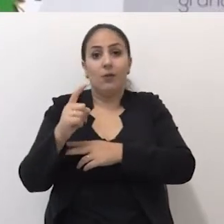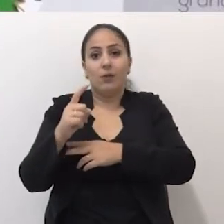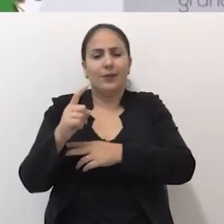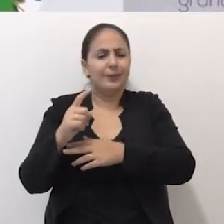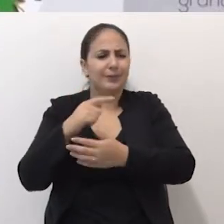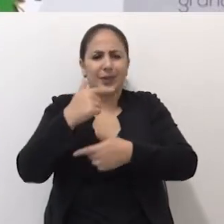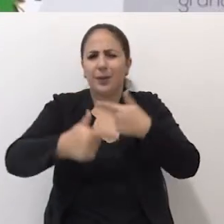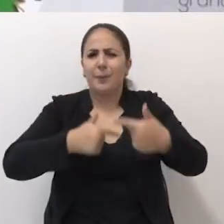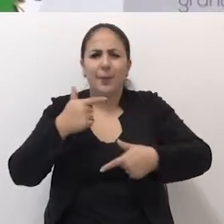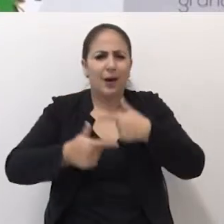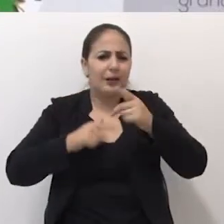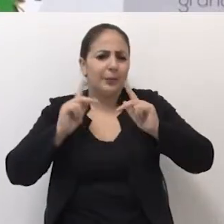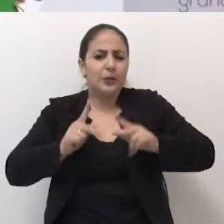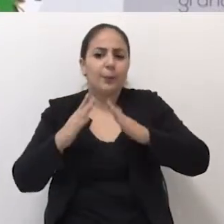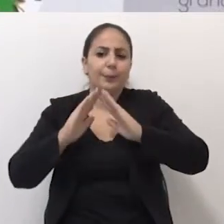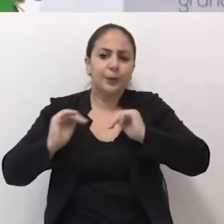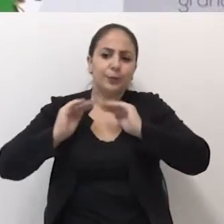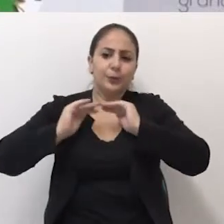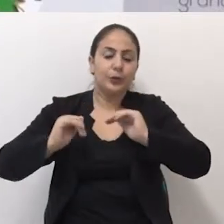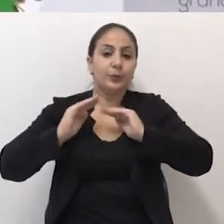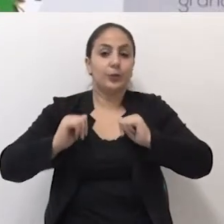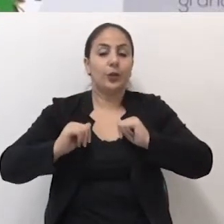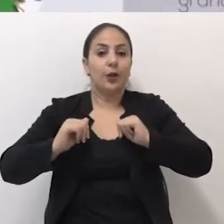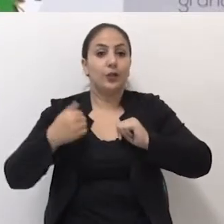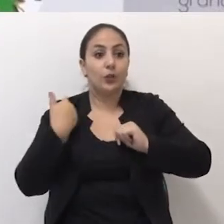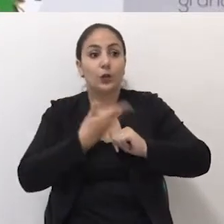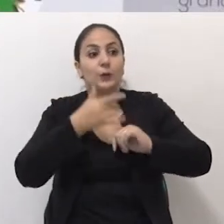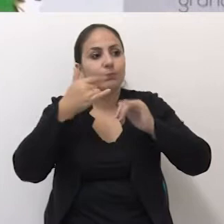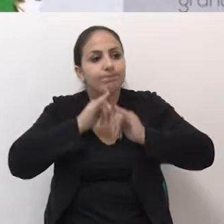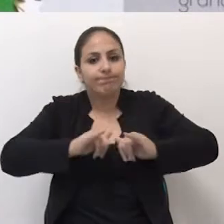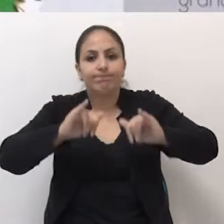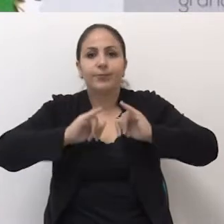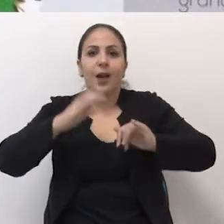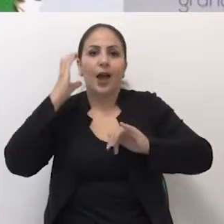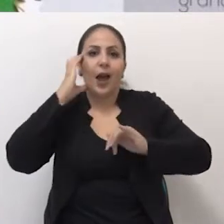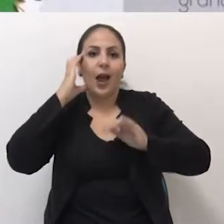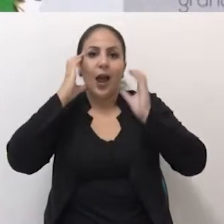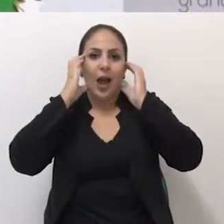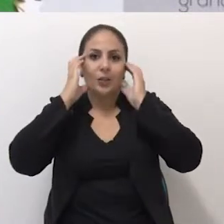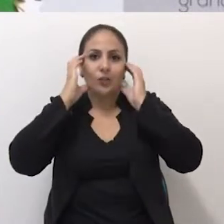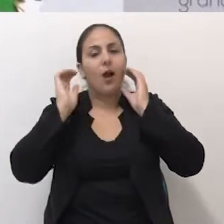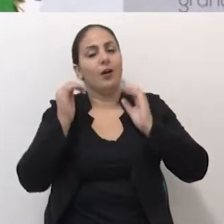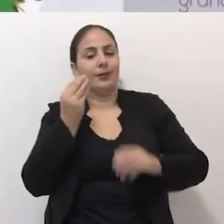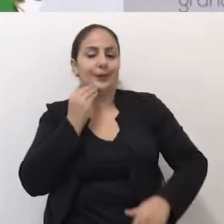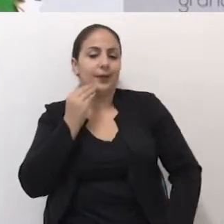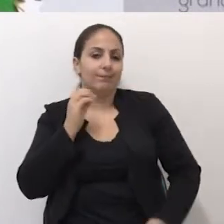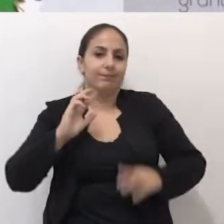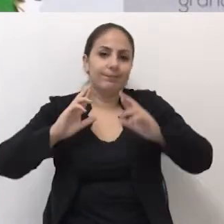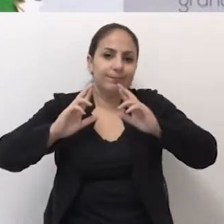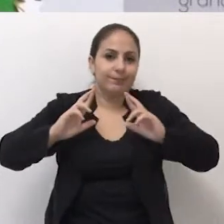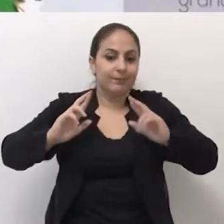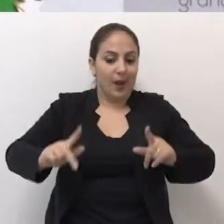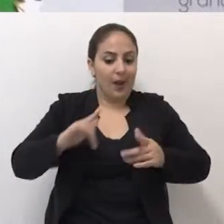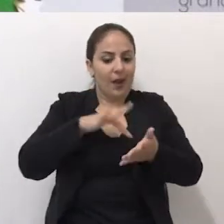emprego, as pessoas vim pedir para a gente no rádio, a gente conseguiu. Claro que lá é uma coisa diferente